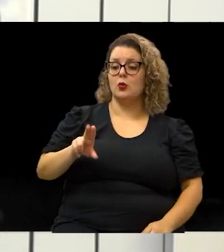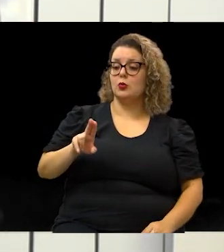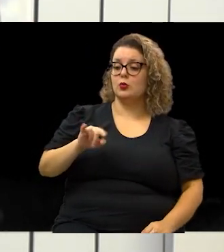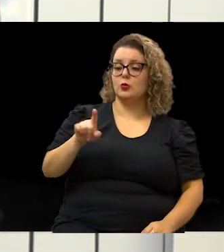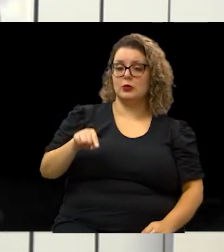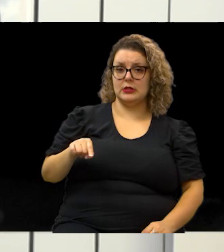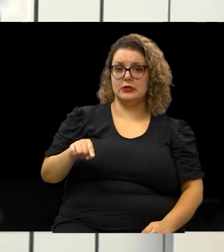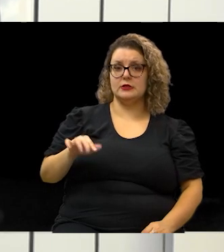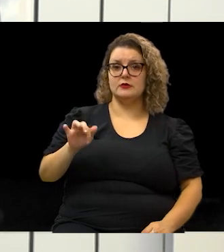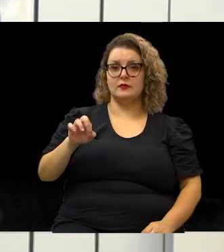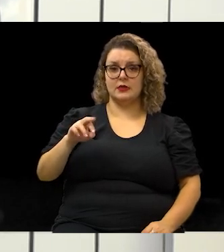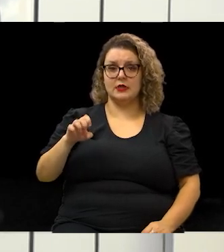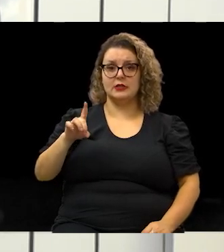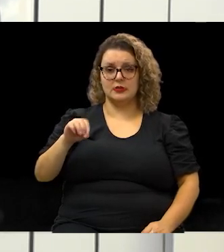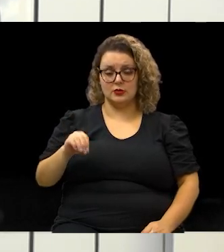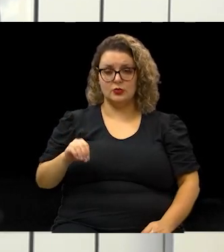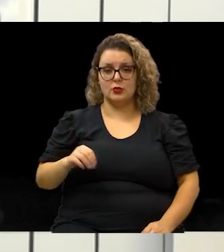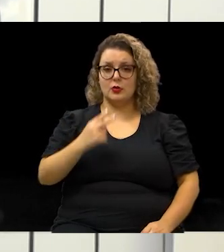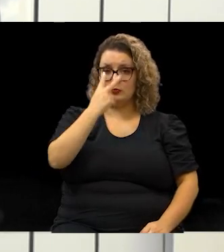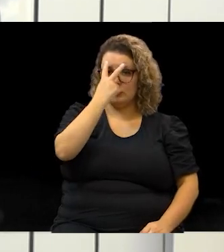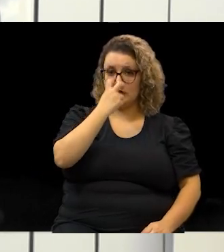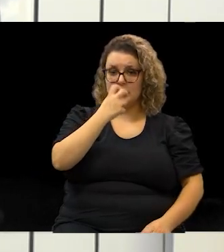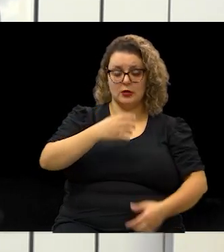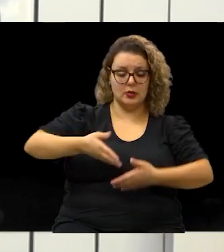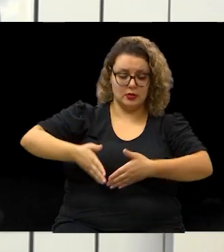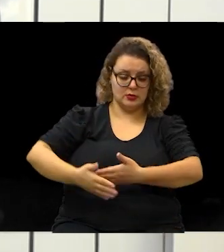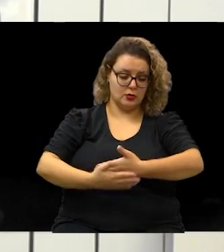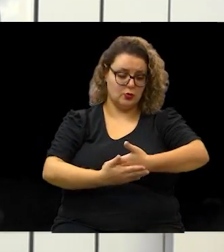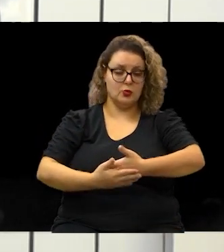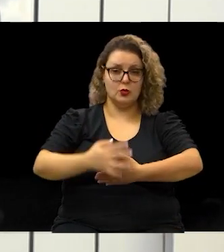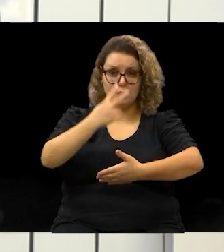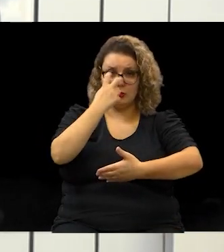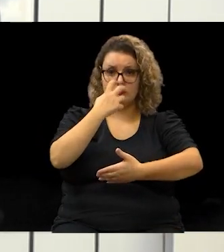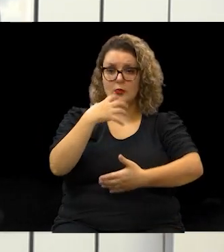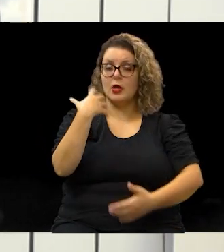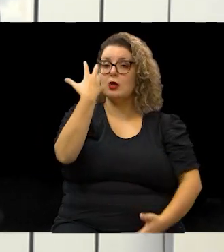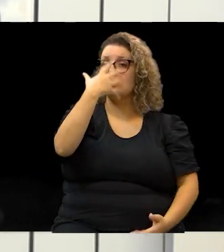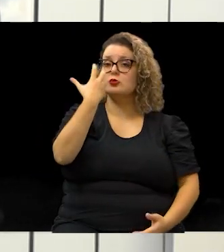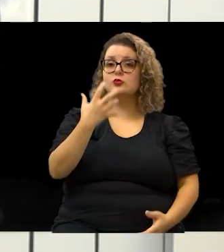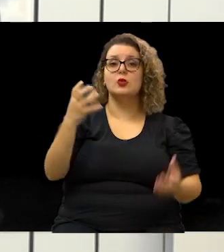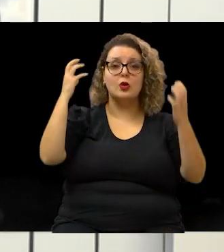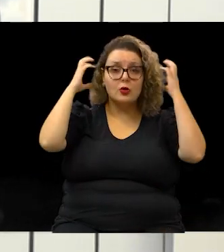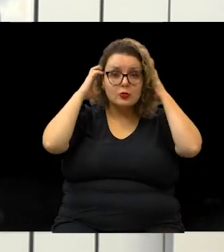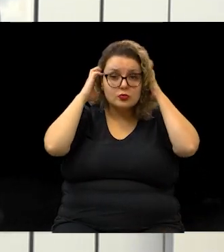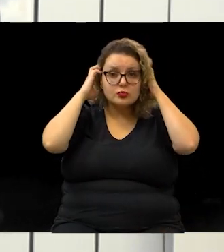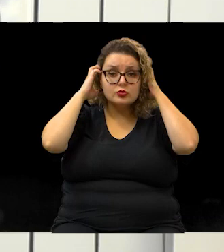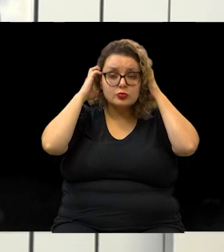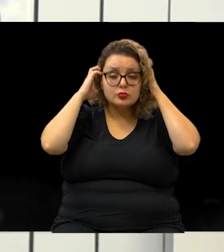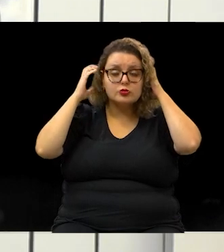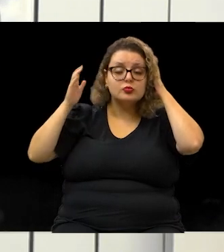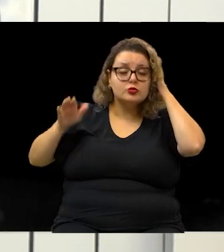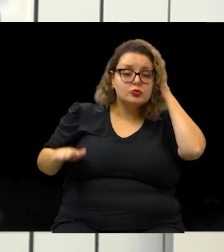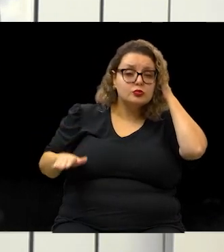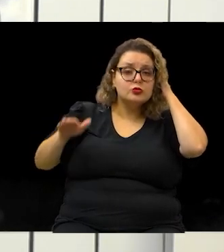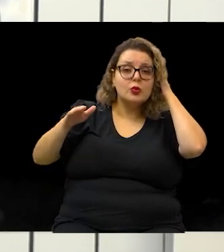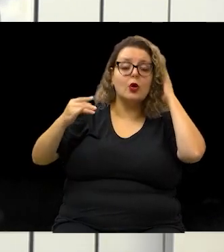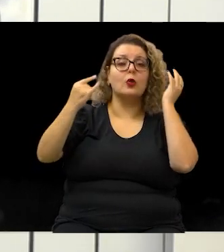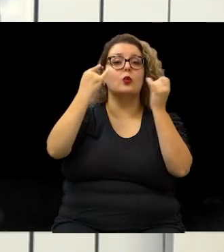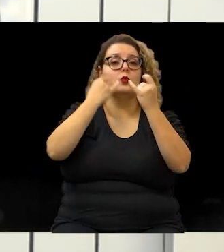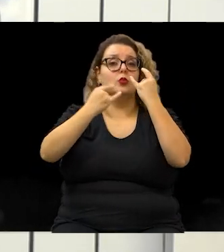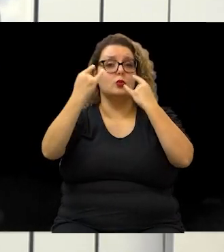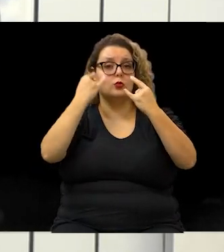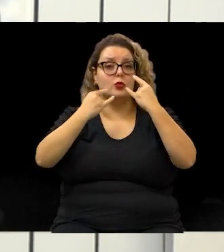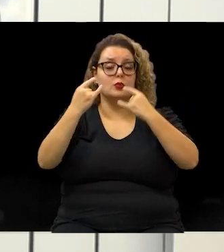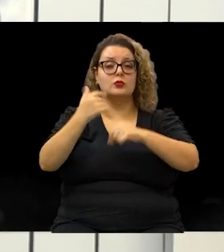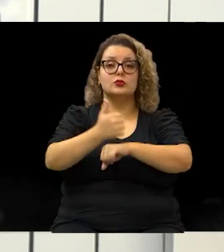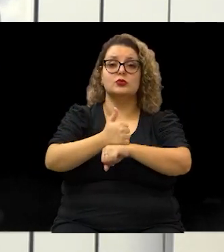ele é deficiente visual desde bebê. Se apaixonou pelo rádio muito cedo, o que o inspirou a seguir